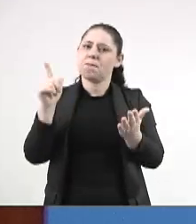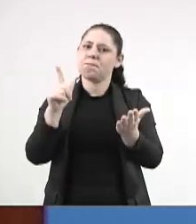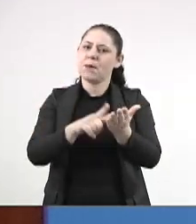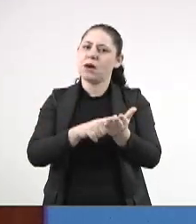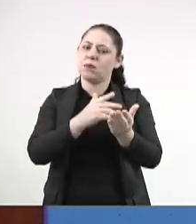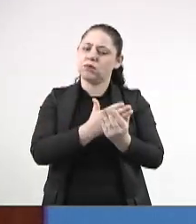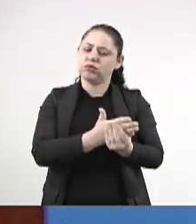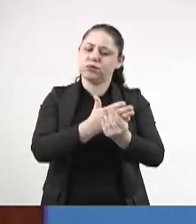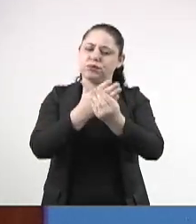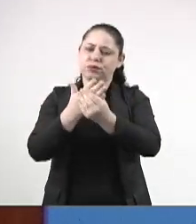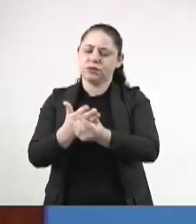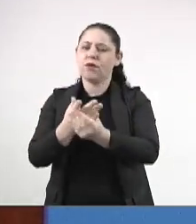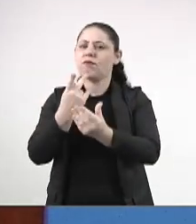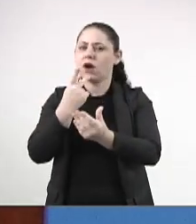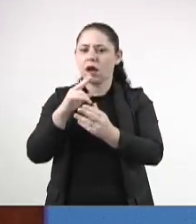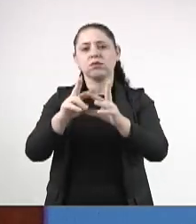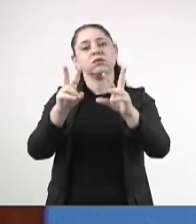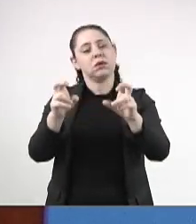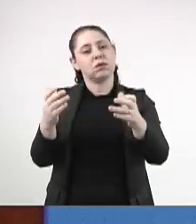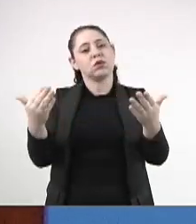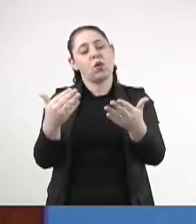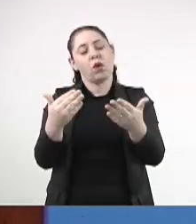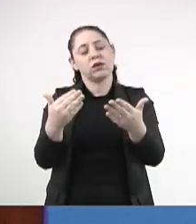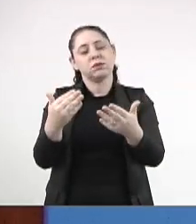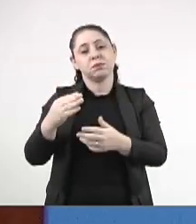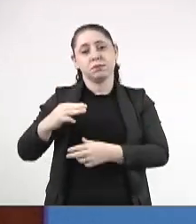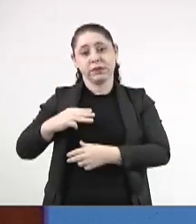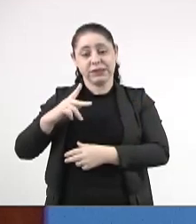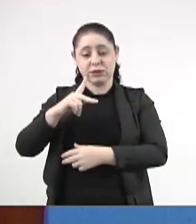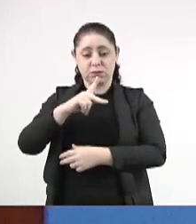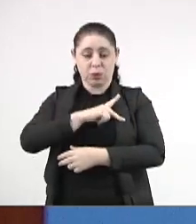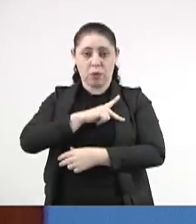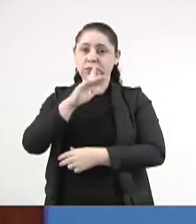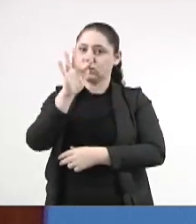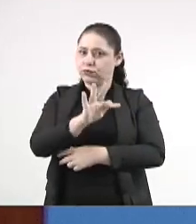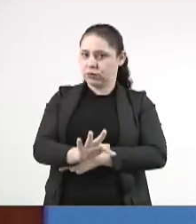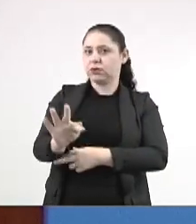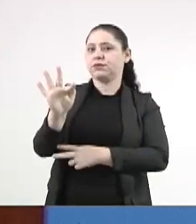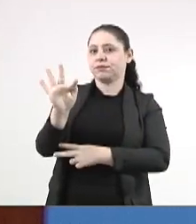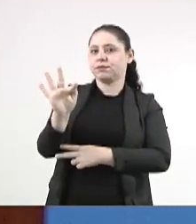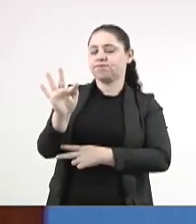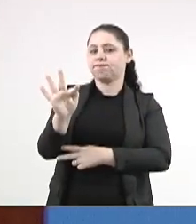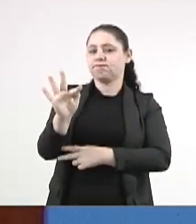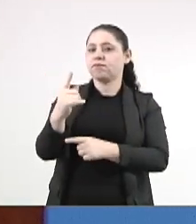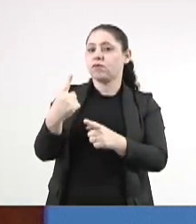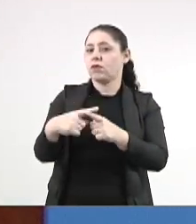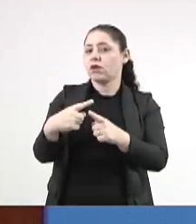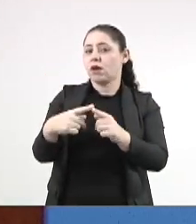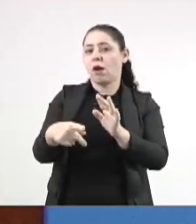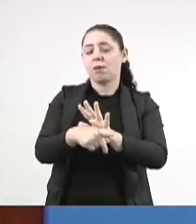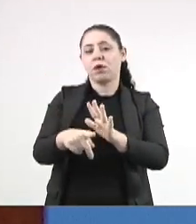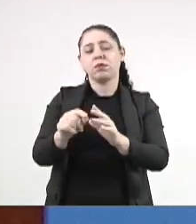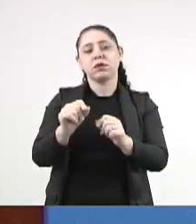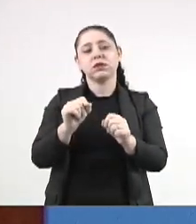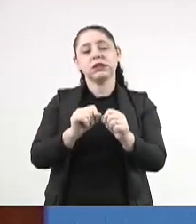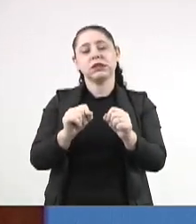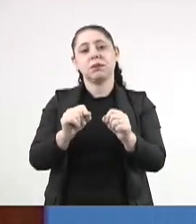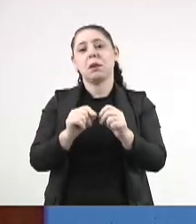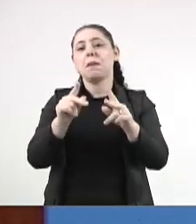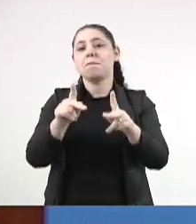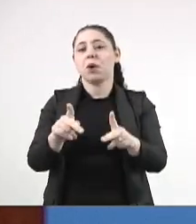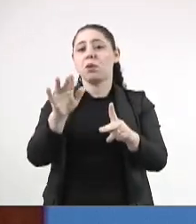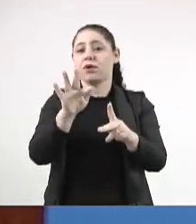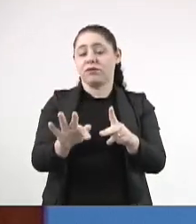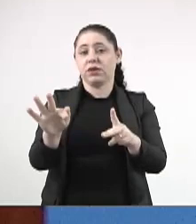providências que já tomei sobre esse tema, uma representação do Ministério Público Federal, por se tratar de concessão pública